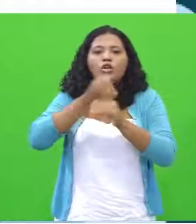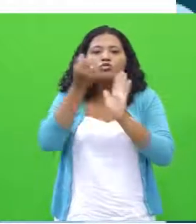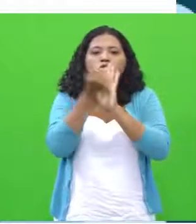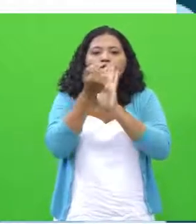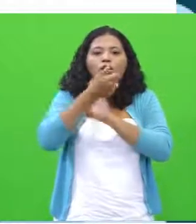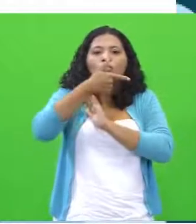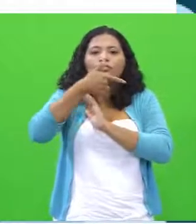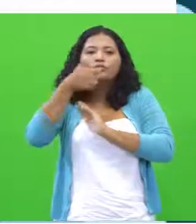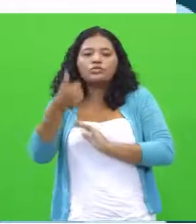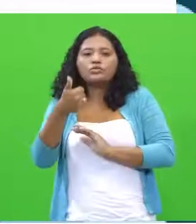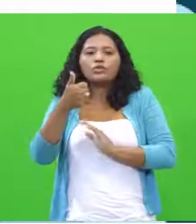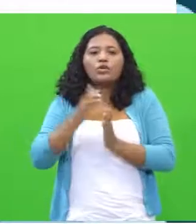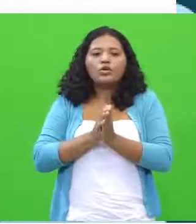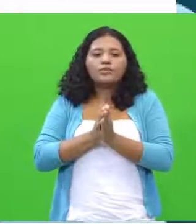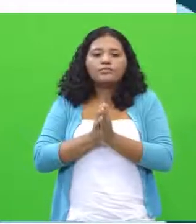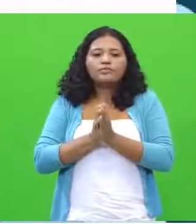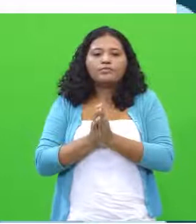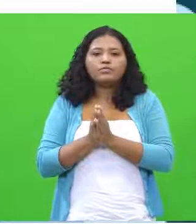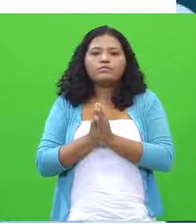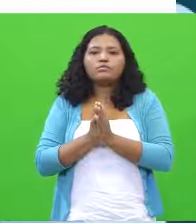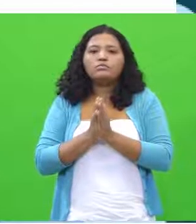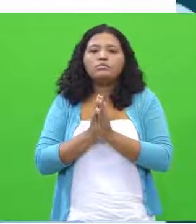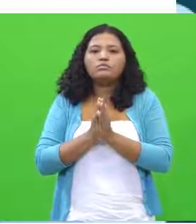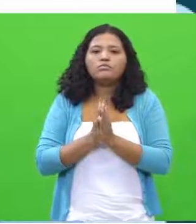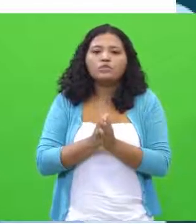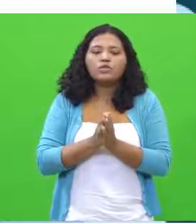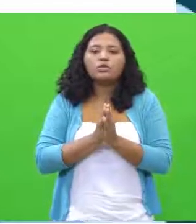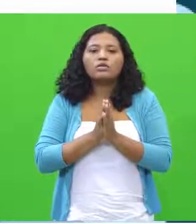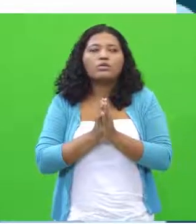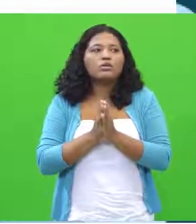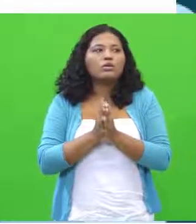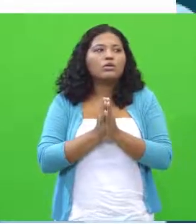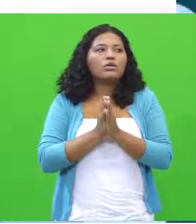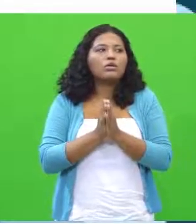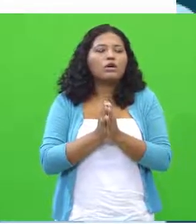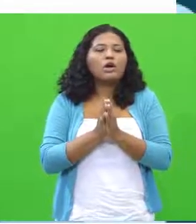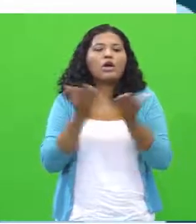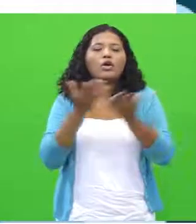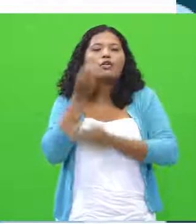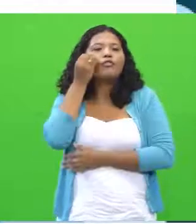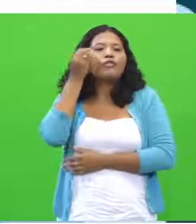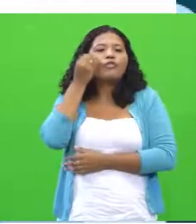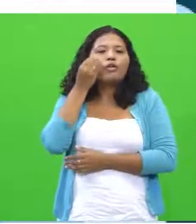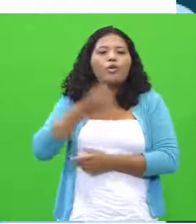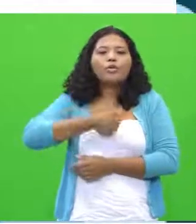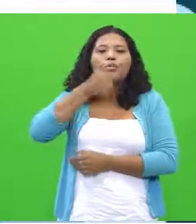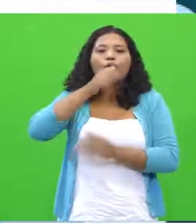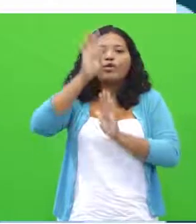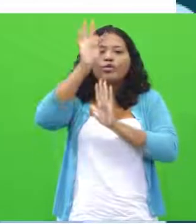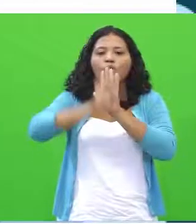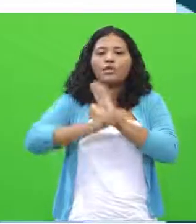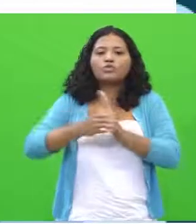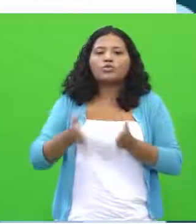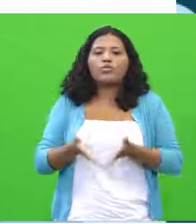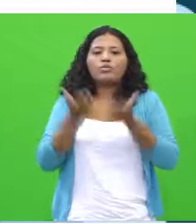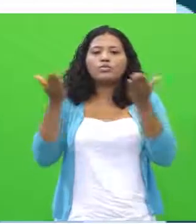Os limites entre o público e o privado, tá? Então, vamos verificar o primeiro texto motivador.